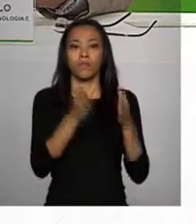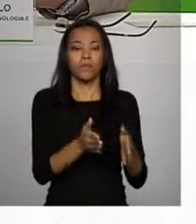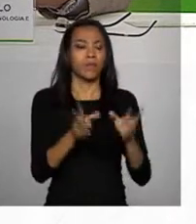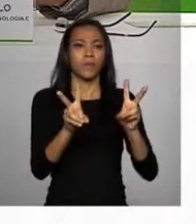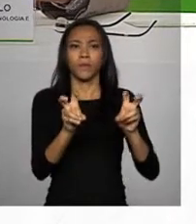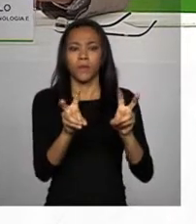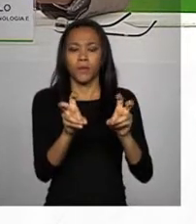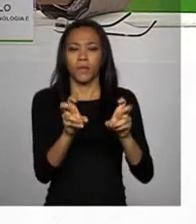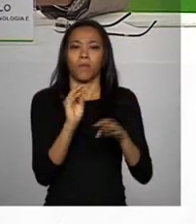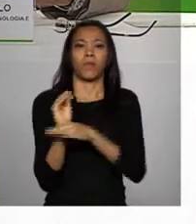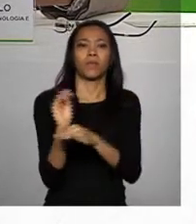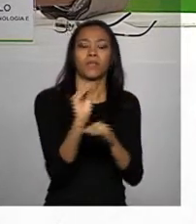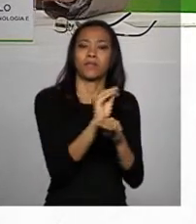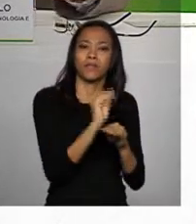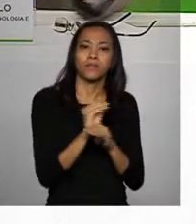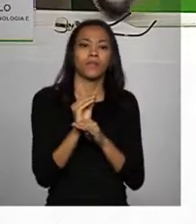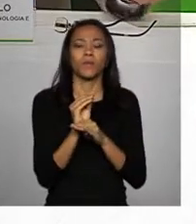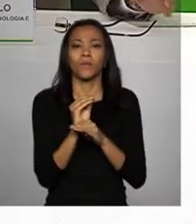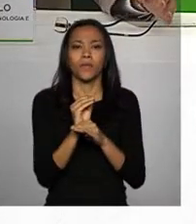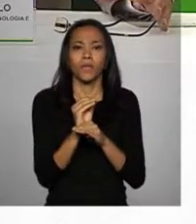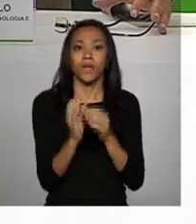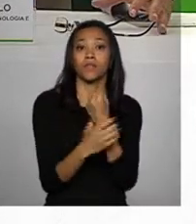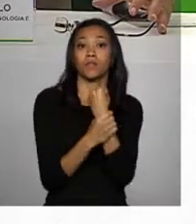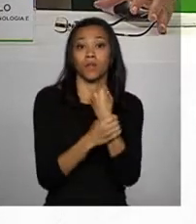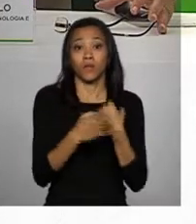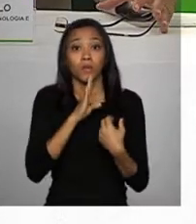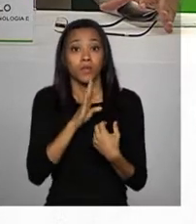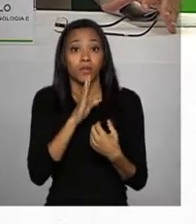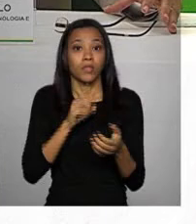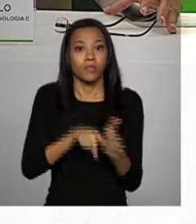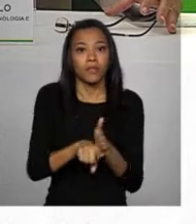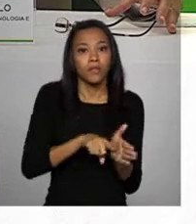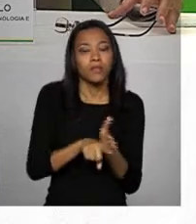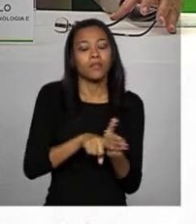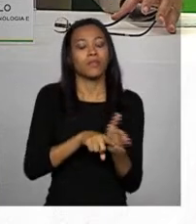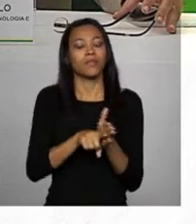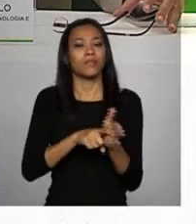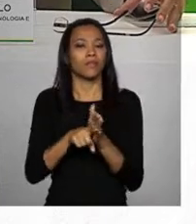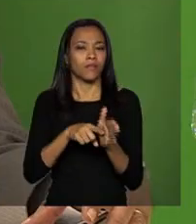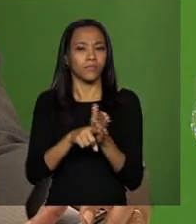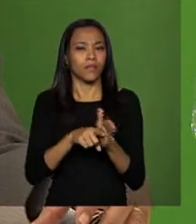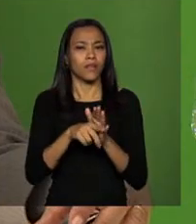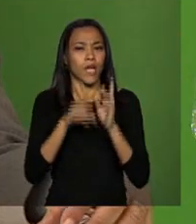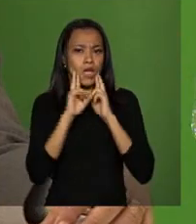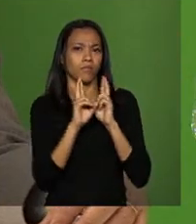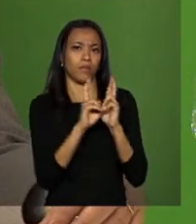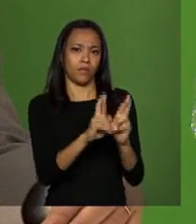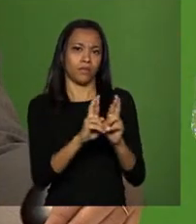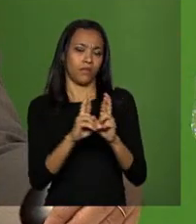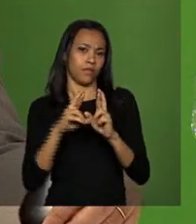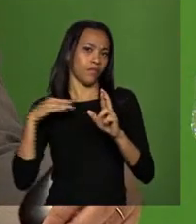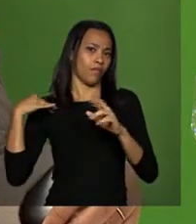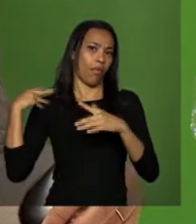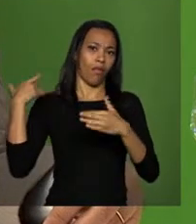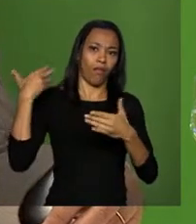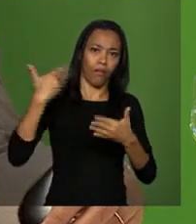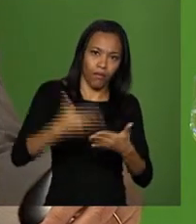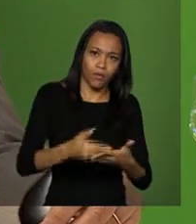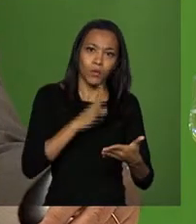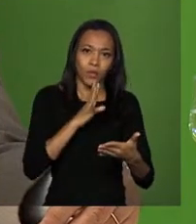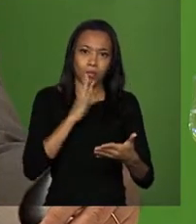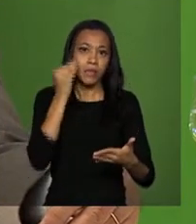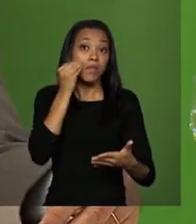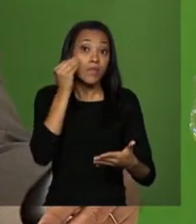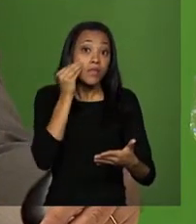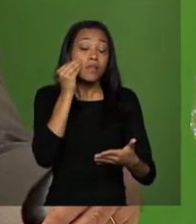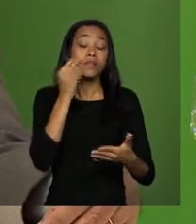de conhecimentos tradicionais. E o que tem de